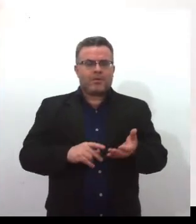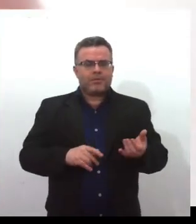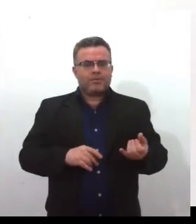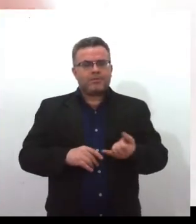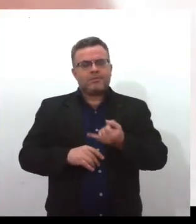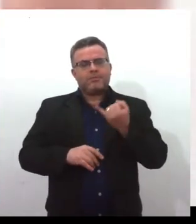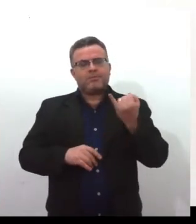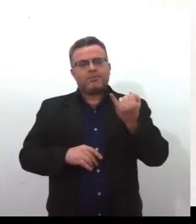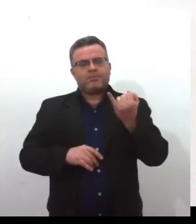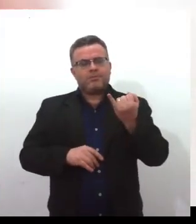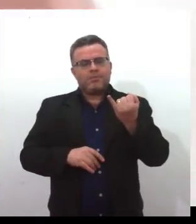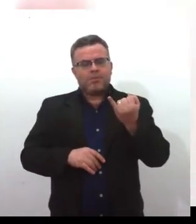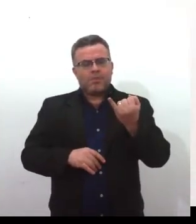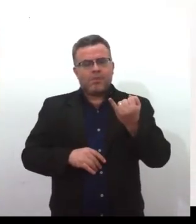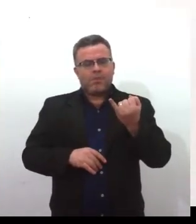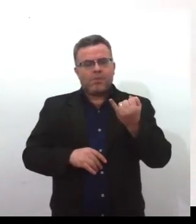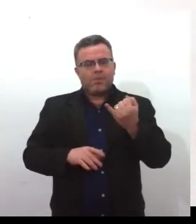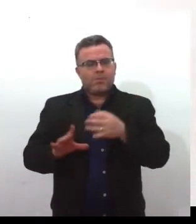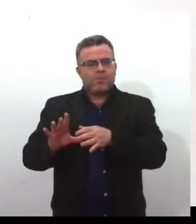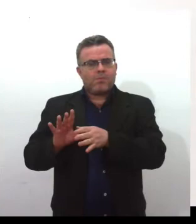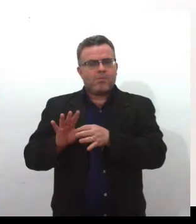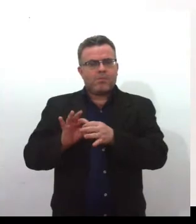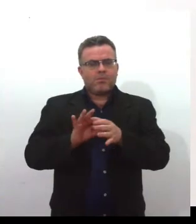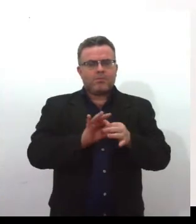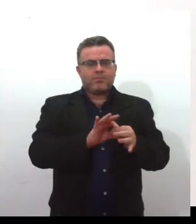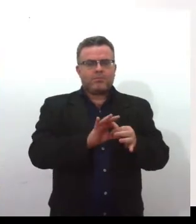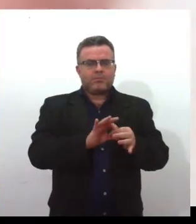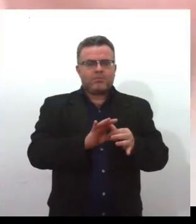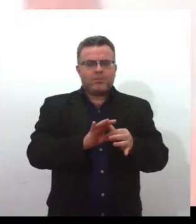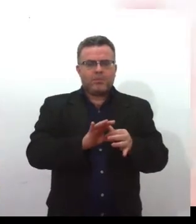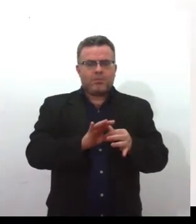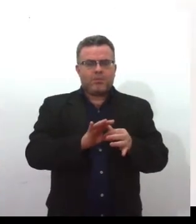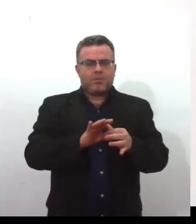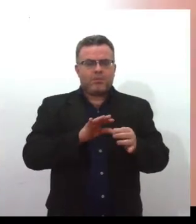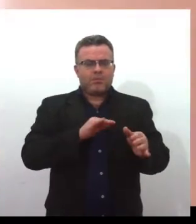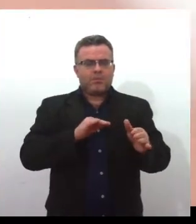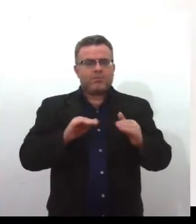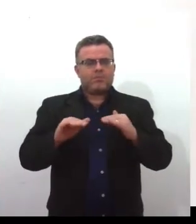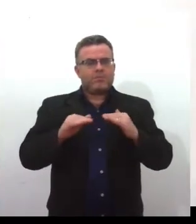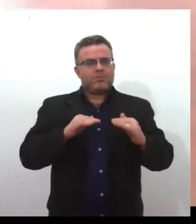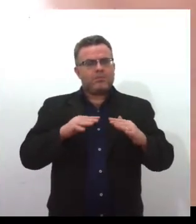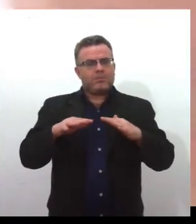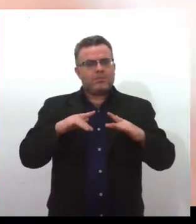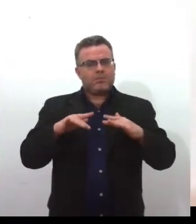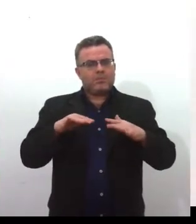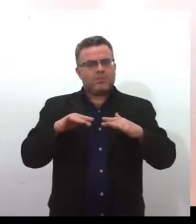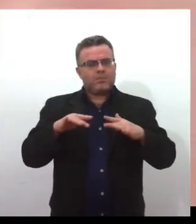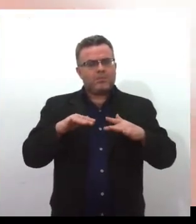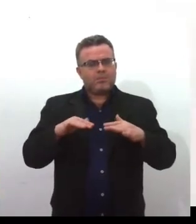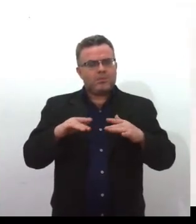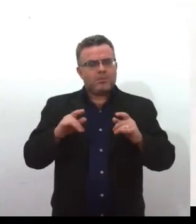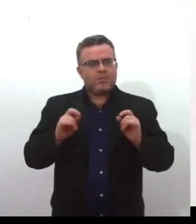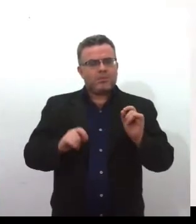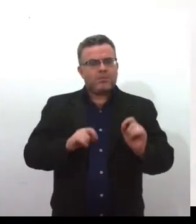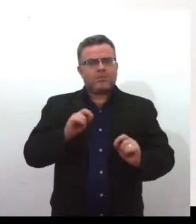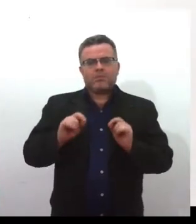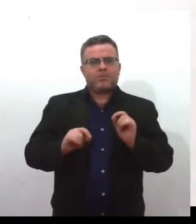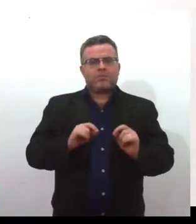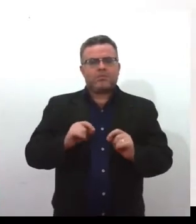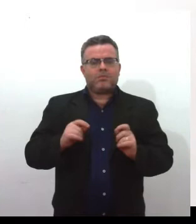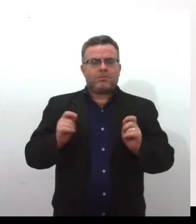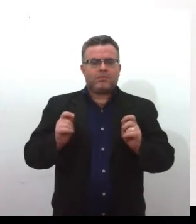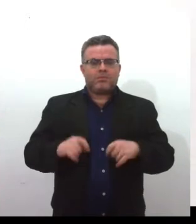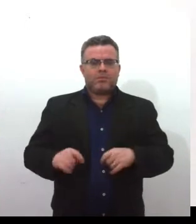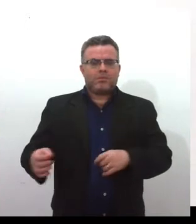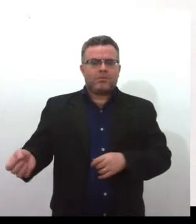que o movimento do dia do professor é um movimento que já vinha acontecendo. O traz de novo é